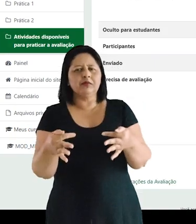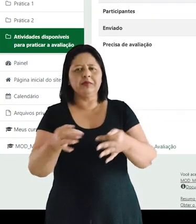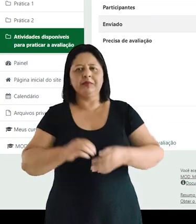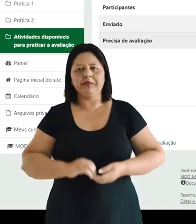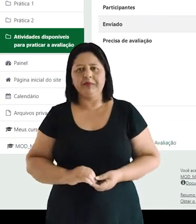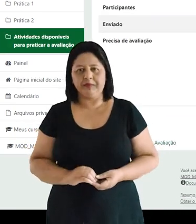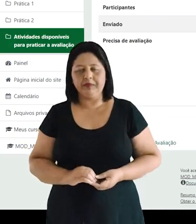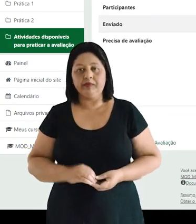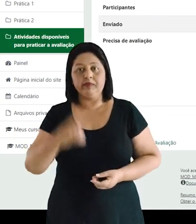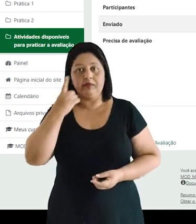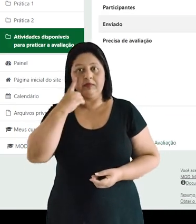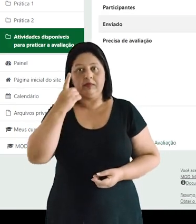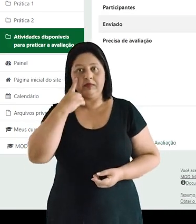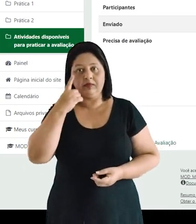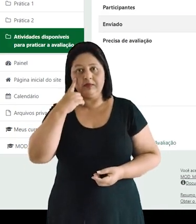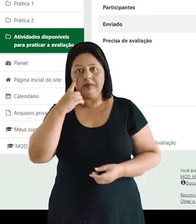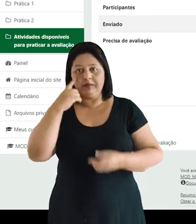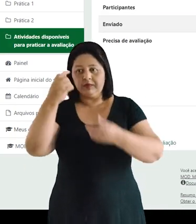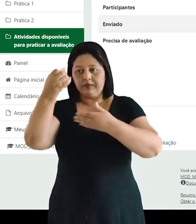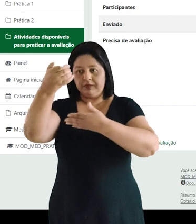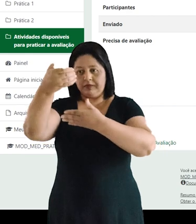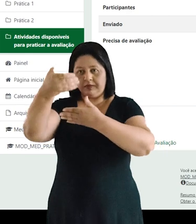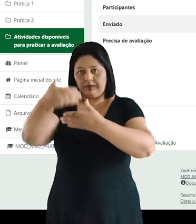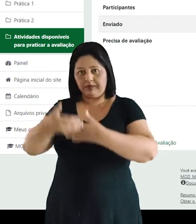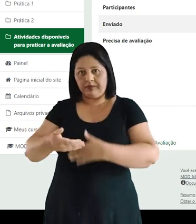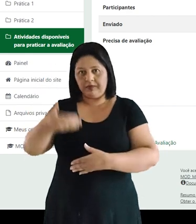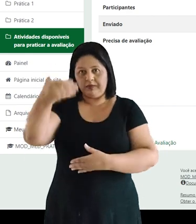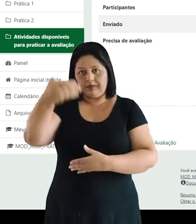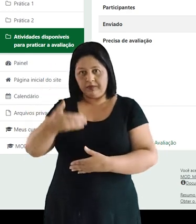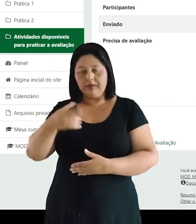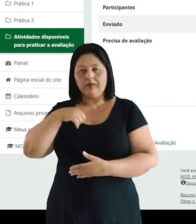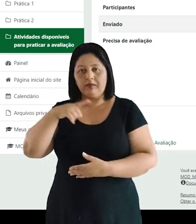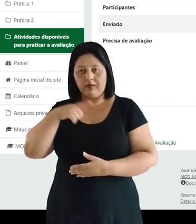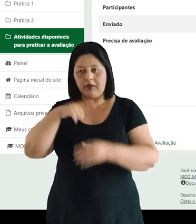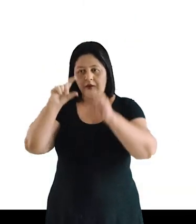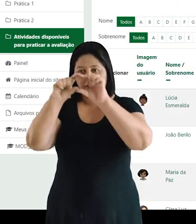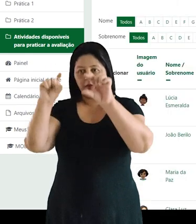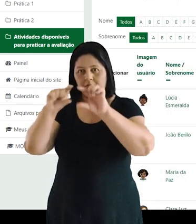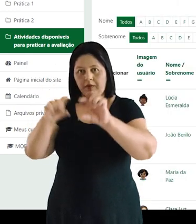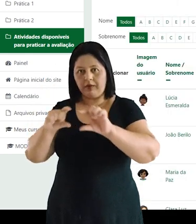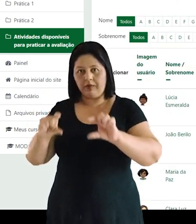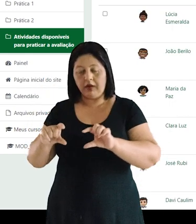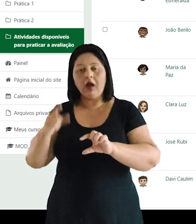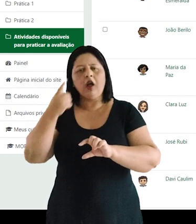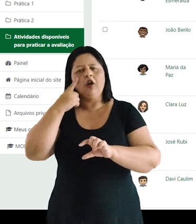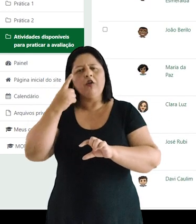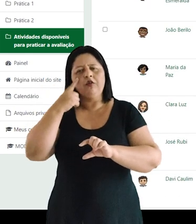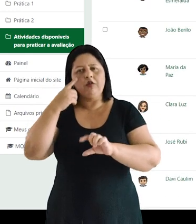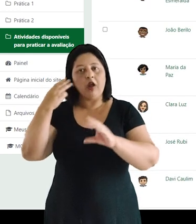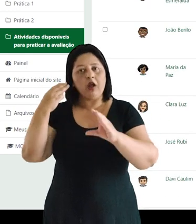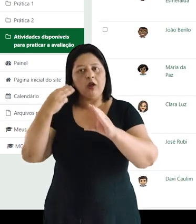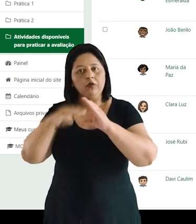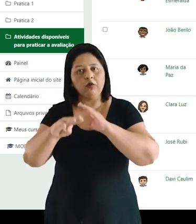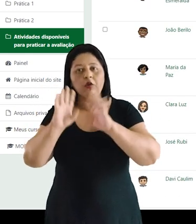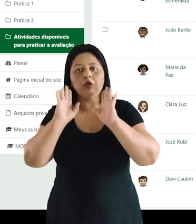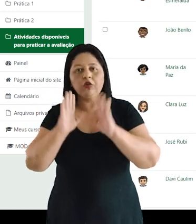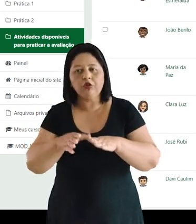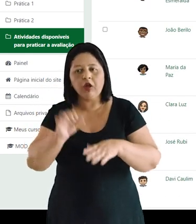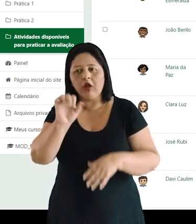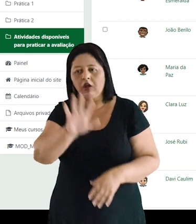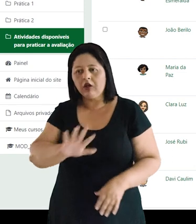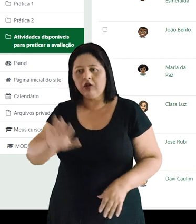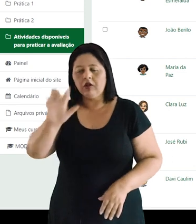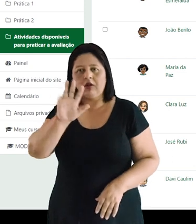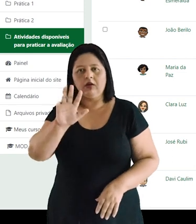clicar aqui na tarefa, você pode escolher a opção ver todos os envios para ter uma visão geral